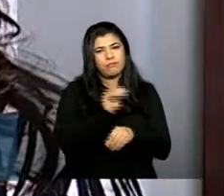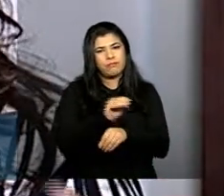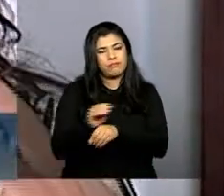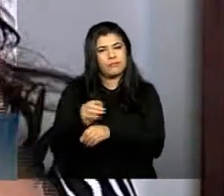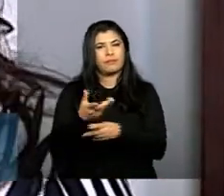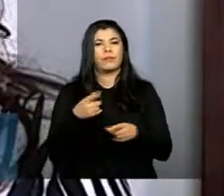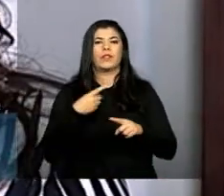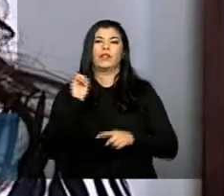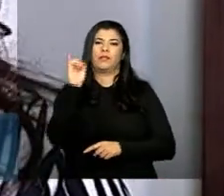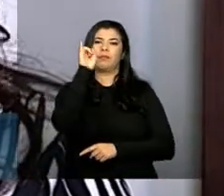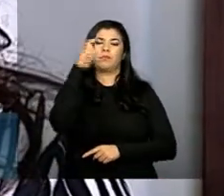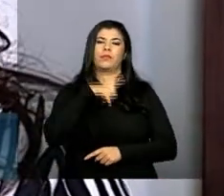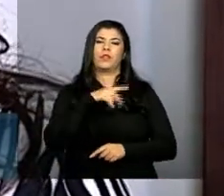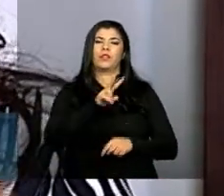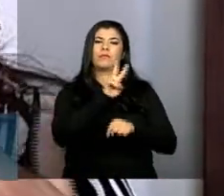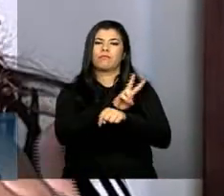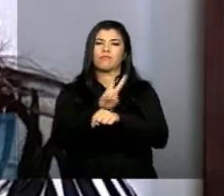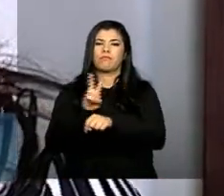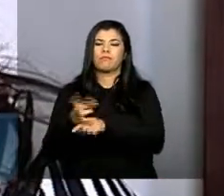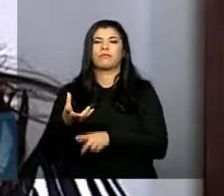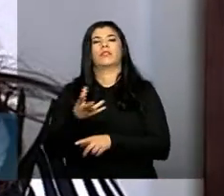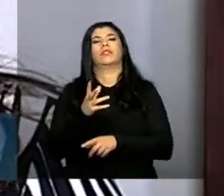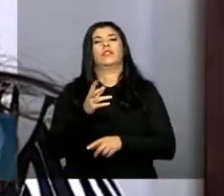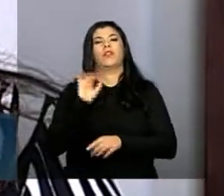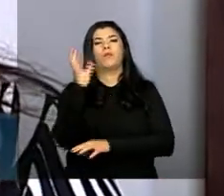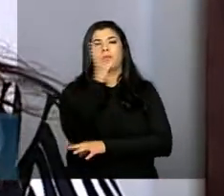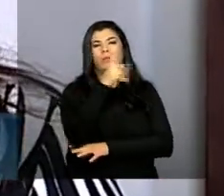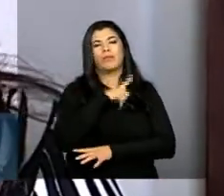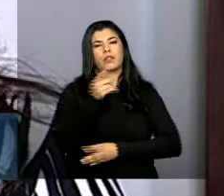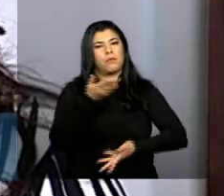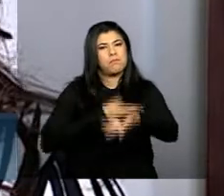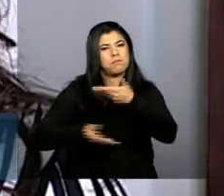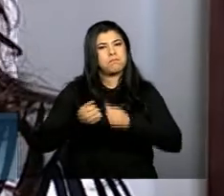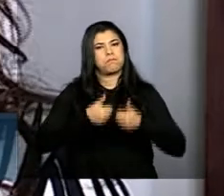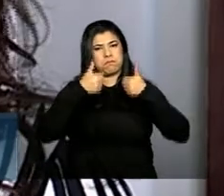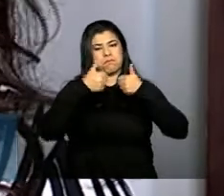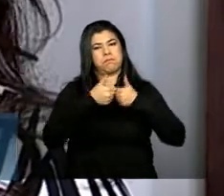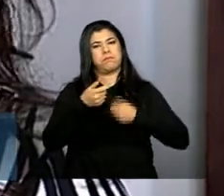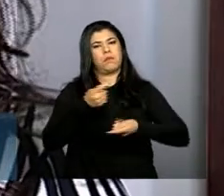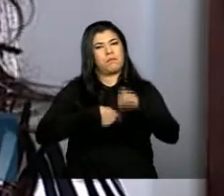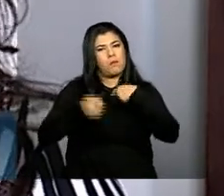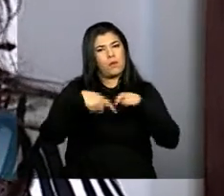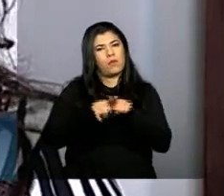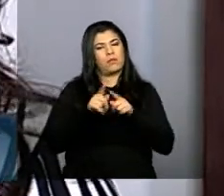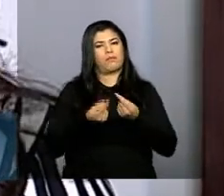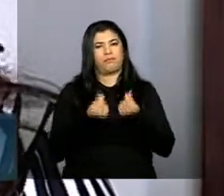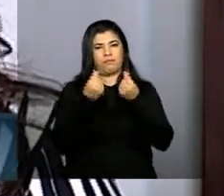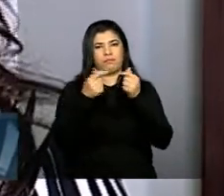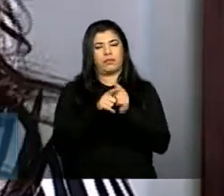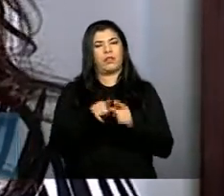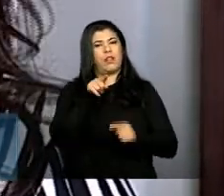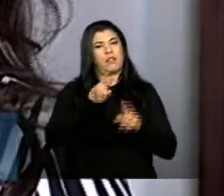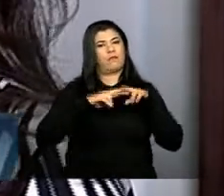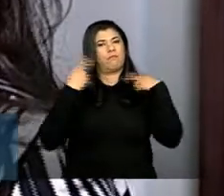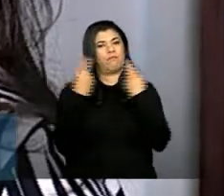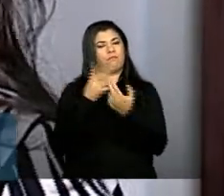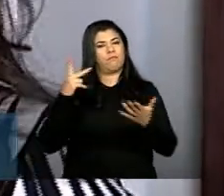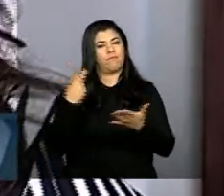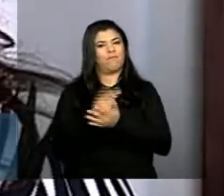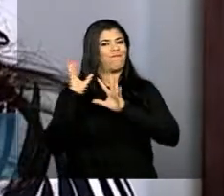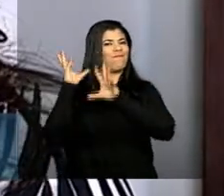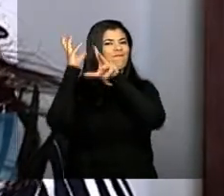ela também traz benefícios econômicos e financeiros então essa reunião é histórica eu